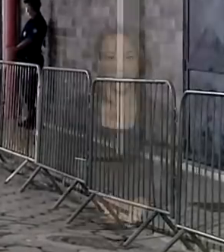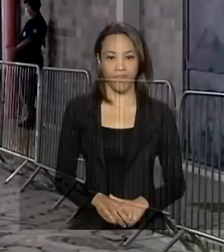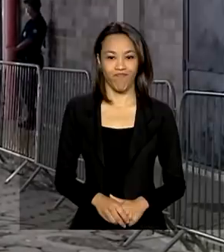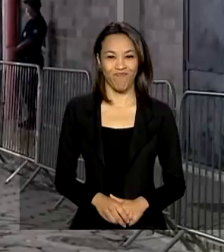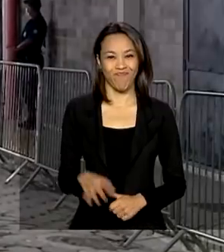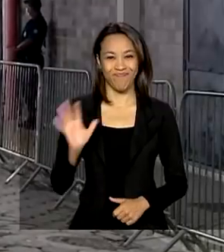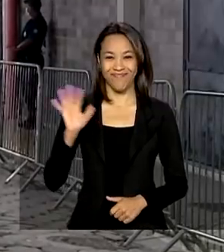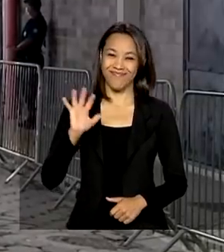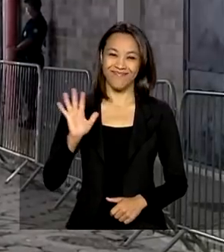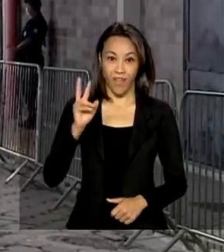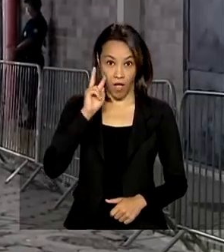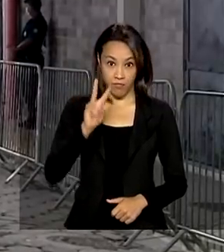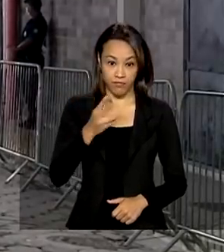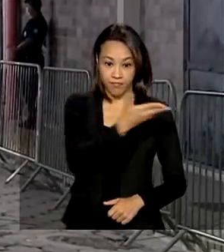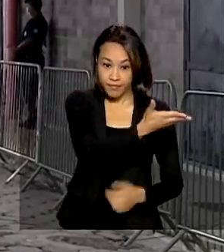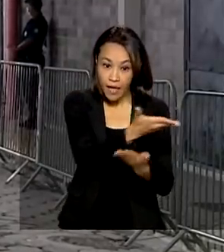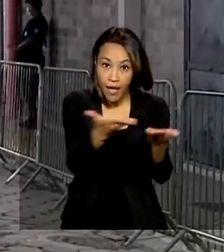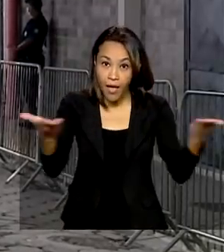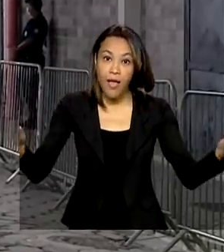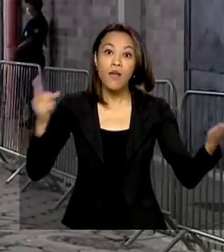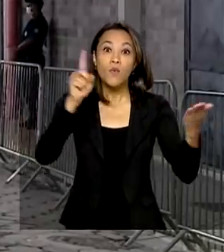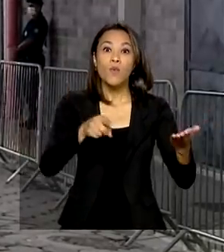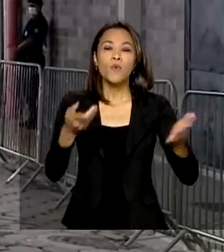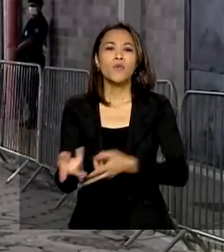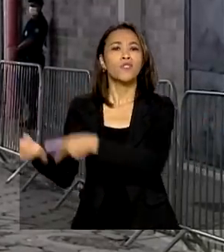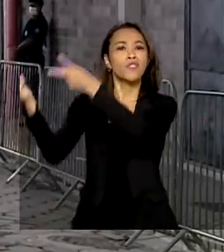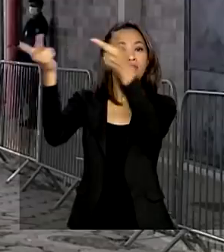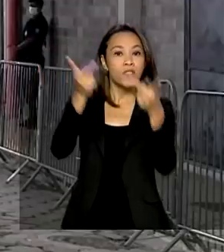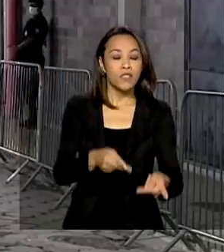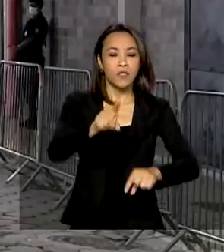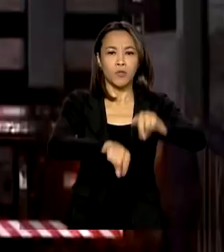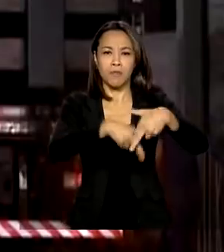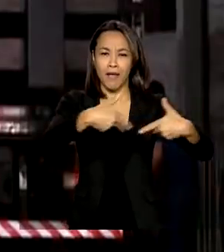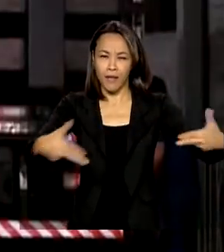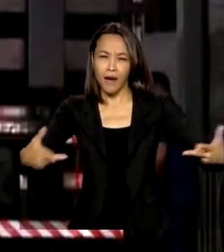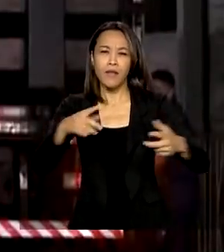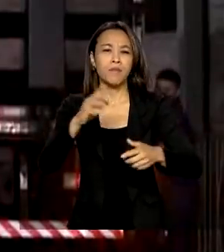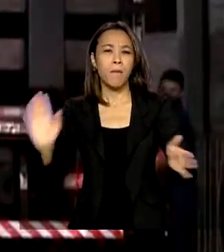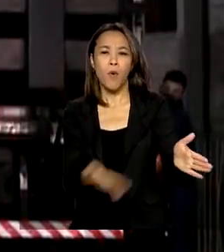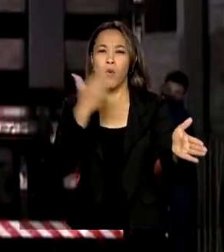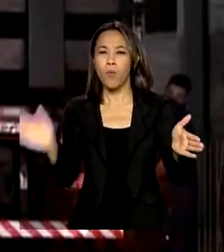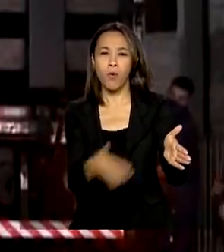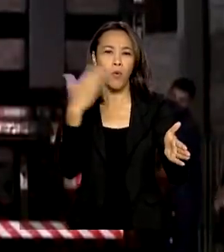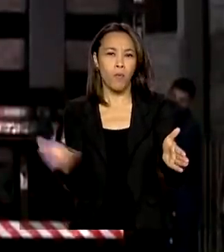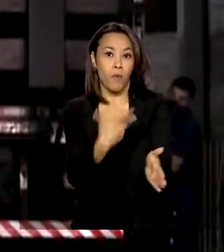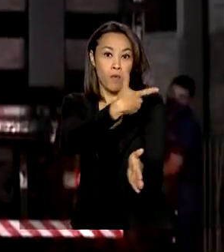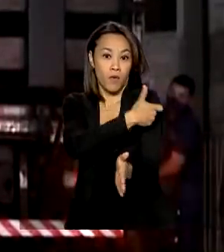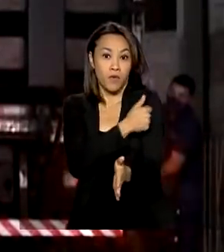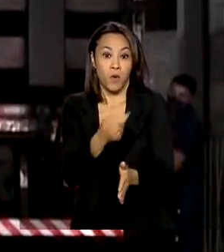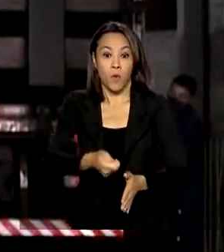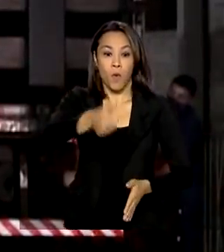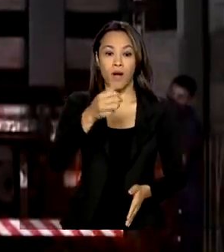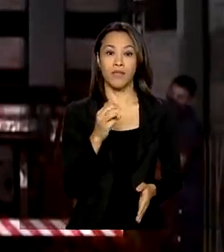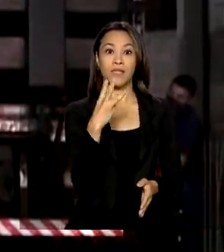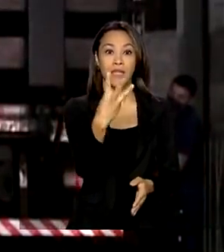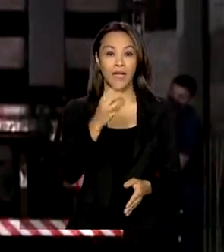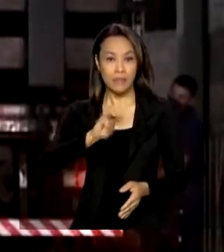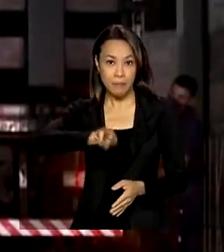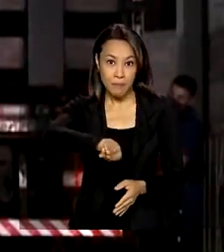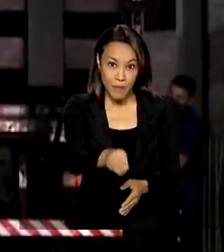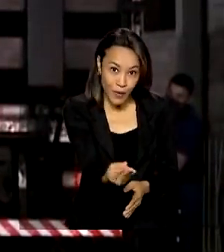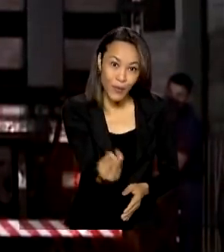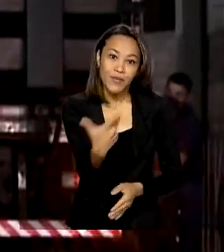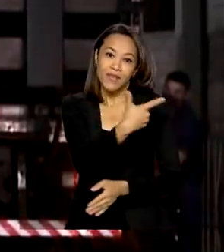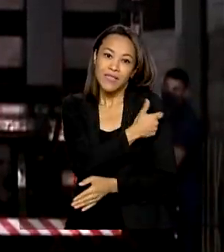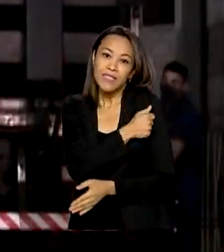Olá, essas são imagens da chegada do ingrediente farmacêutico para a produção de quase 3 milhões de vacinas da